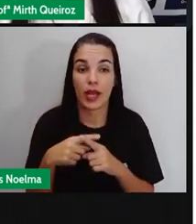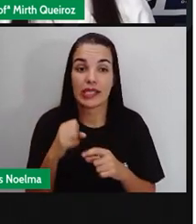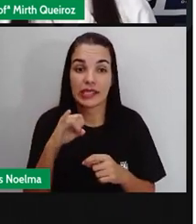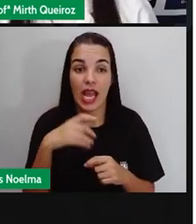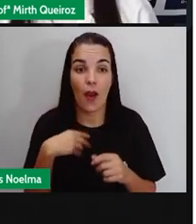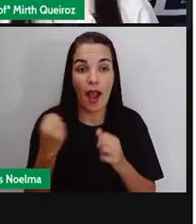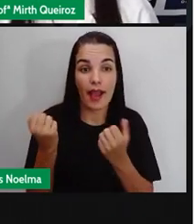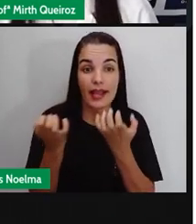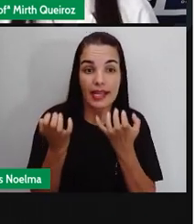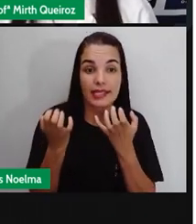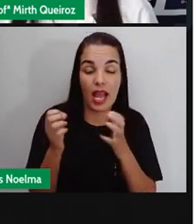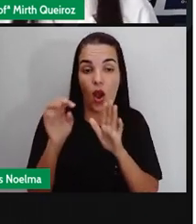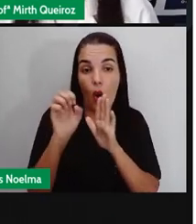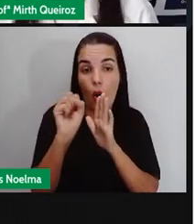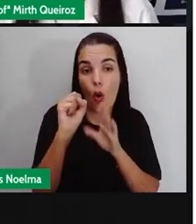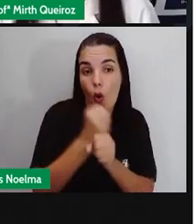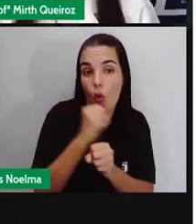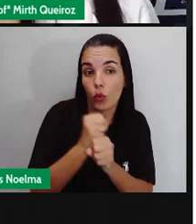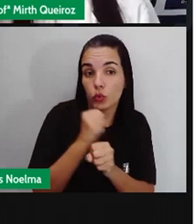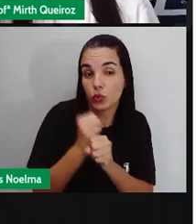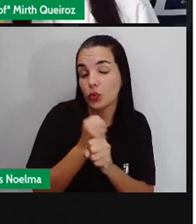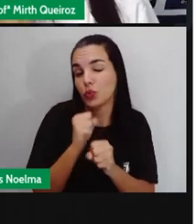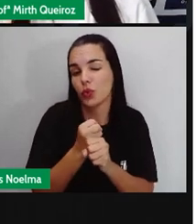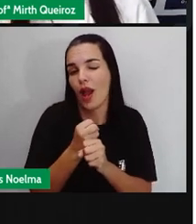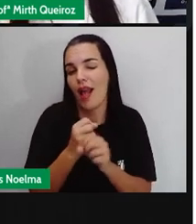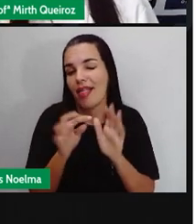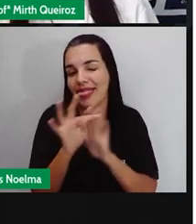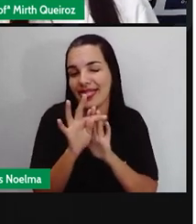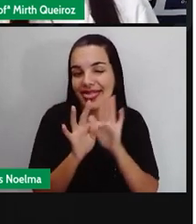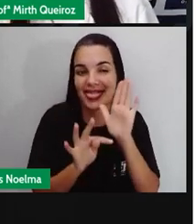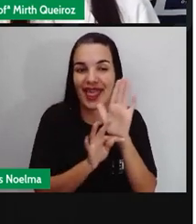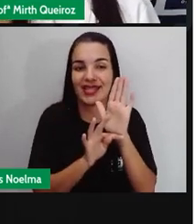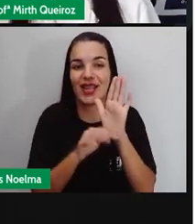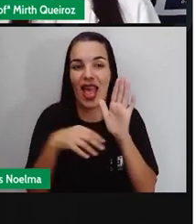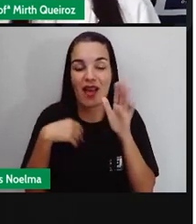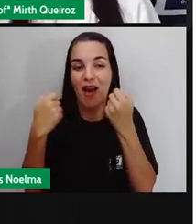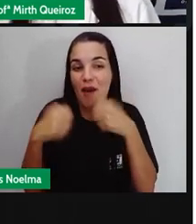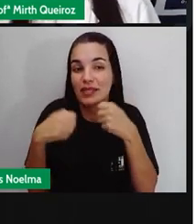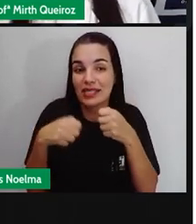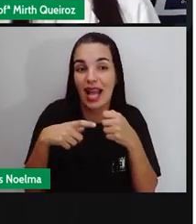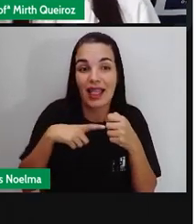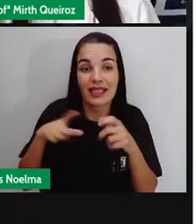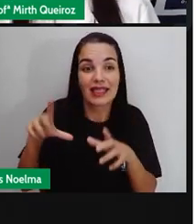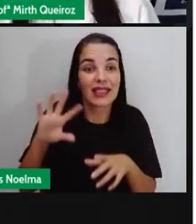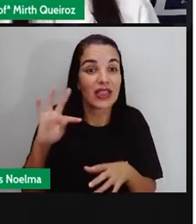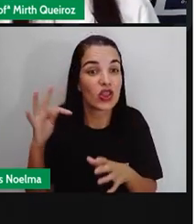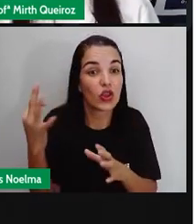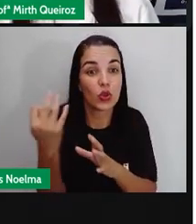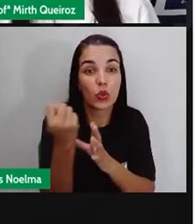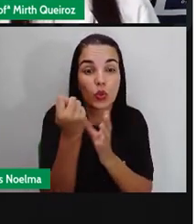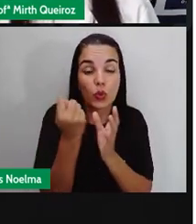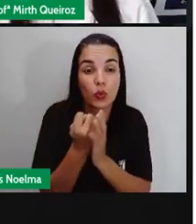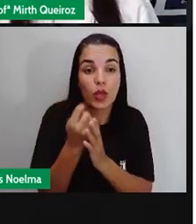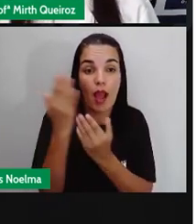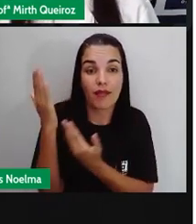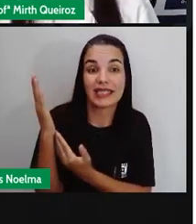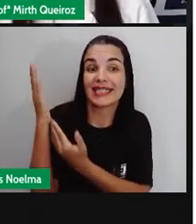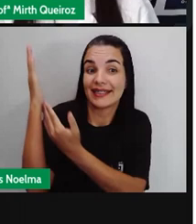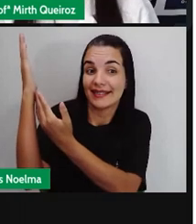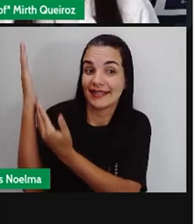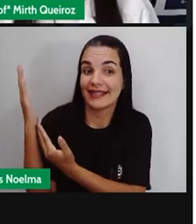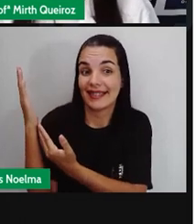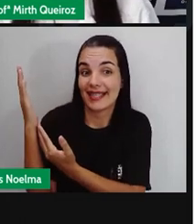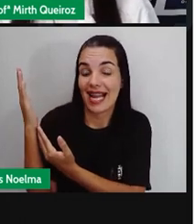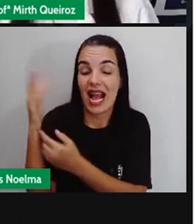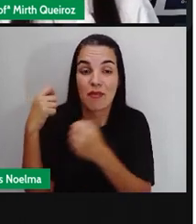texto, eu vou precisar de um pente. Eu vou precisar que tenha personagem, eu vou precisar que tenha um espaço, que esse espaço, ele seja